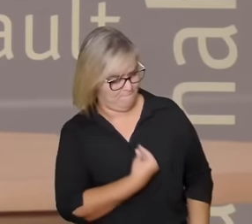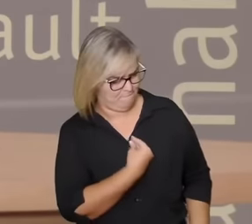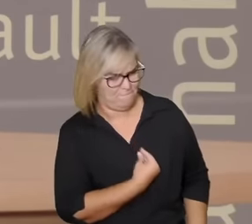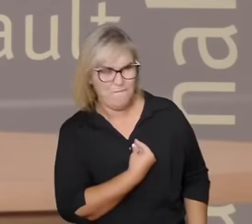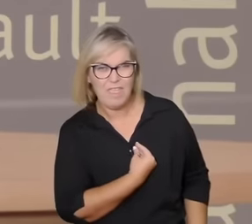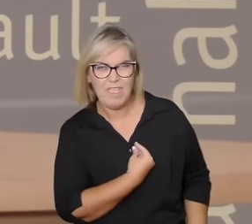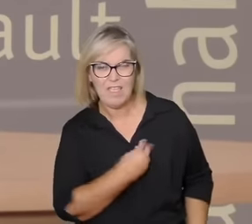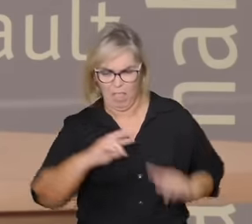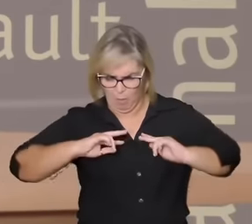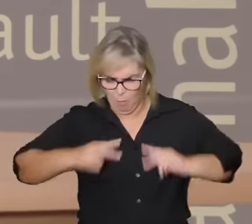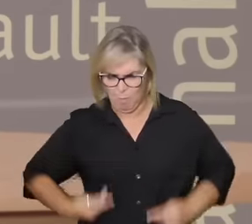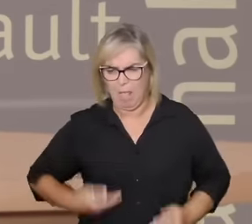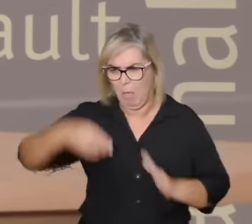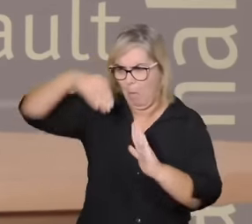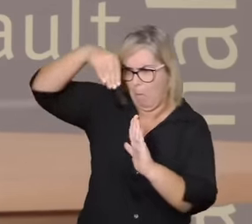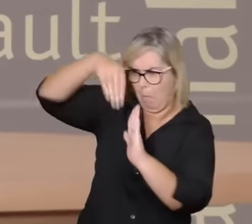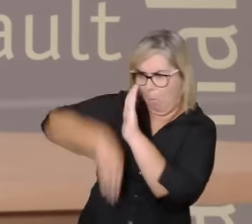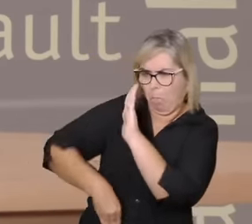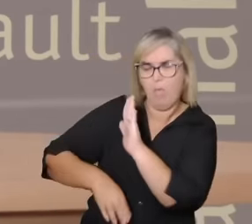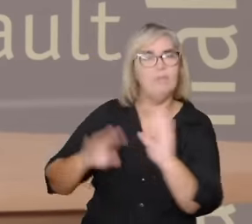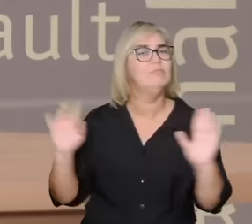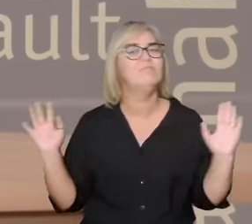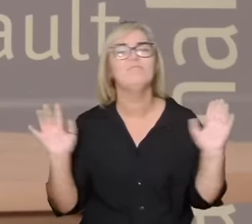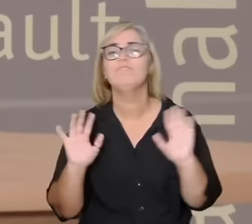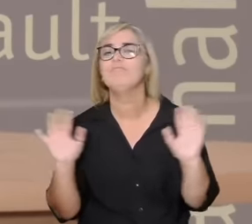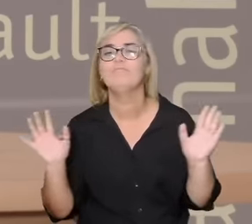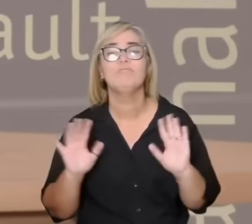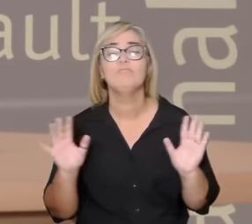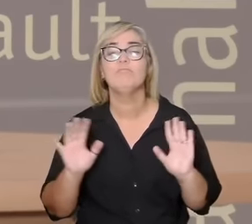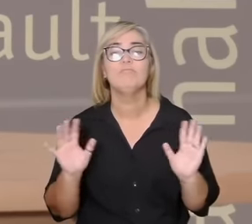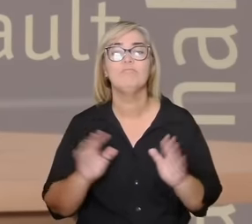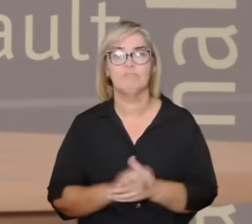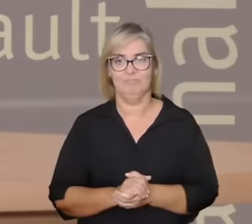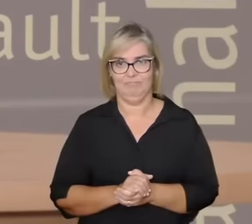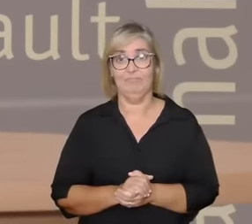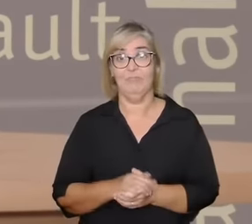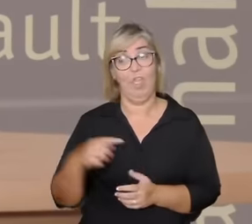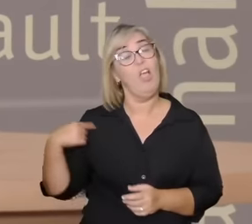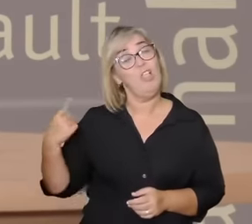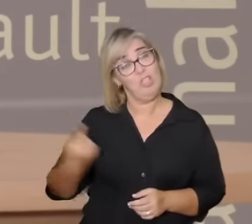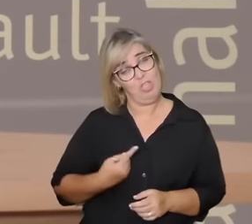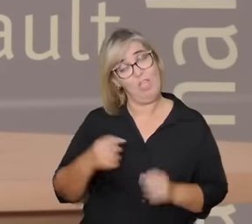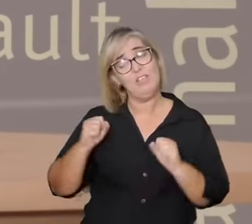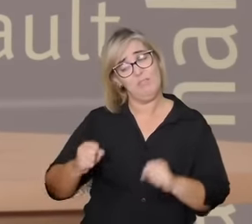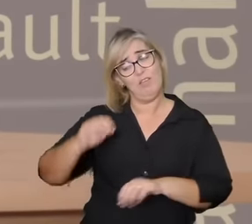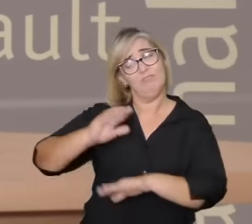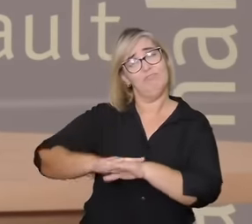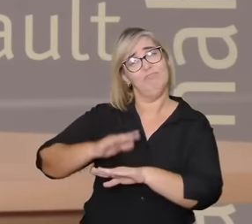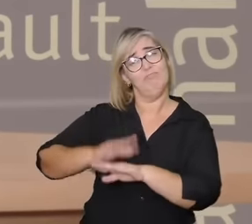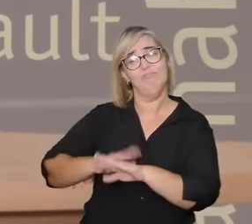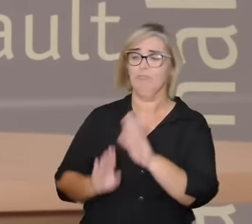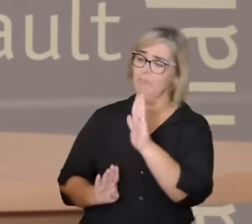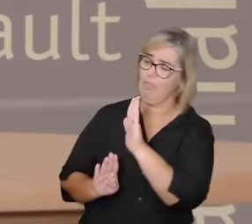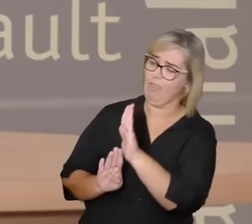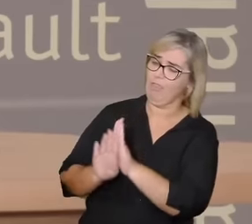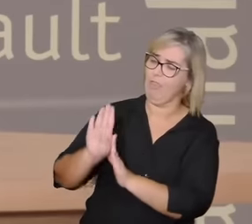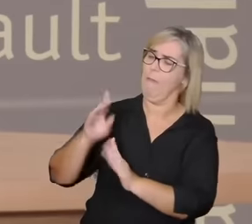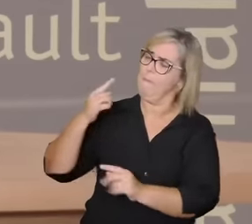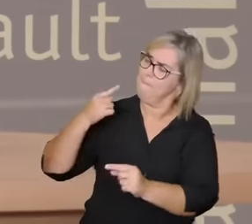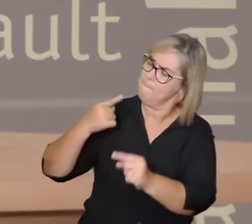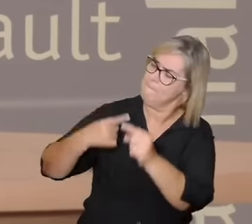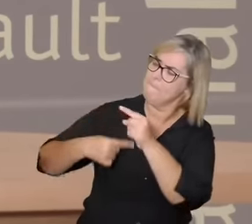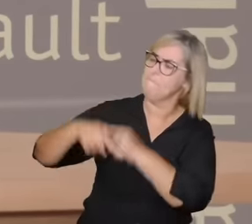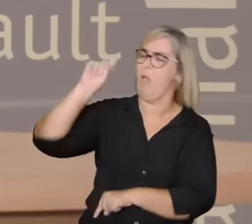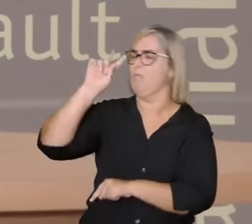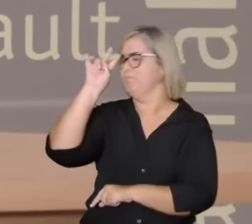fracasso no planeta mas pode-se determinar que a gente talvez reinvente a vida e faça mais quilombos